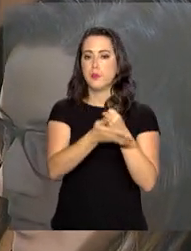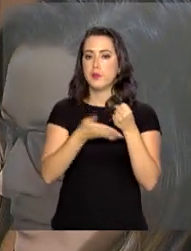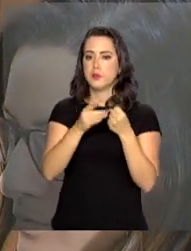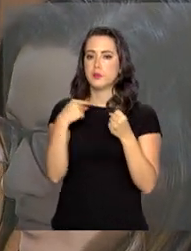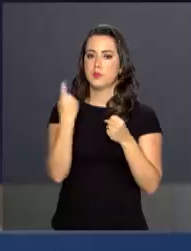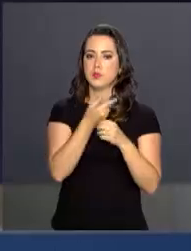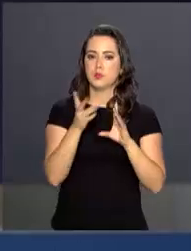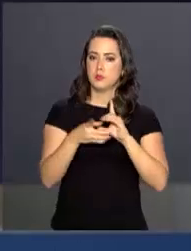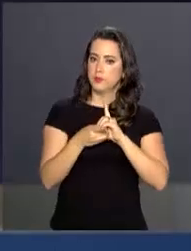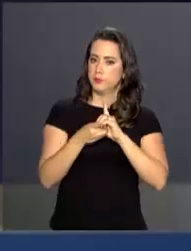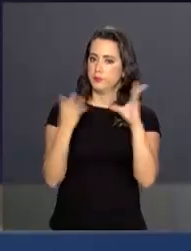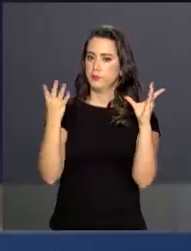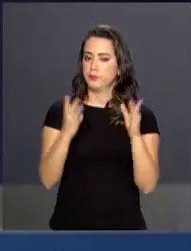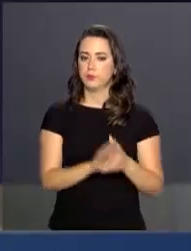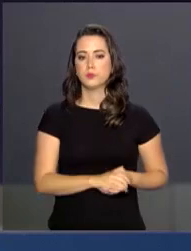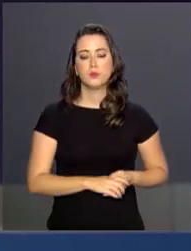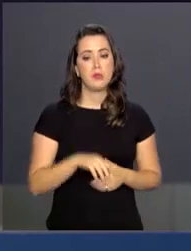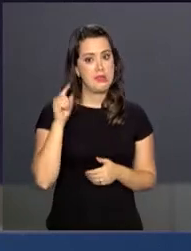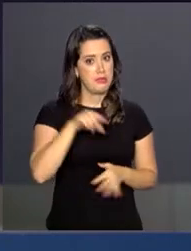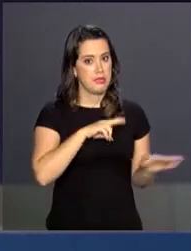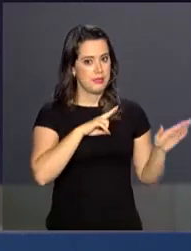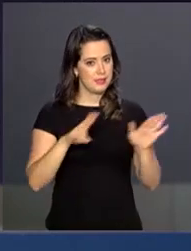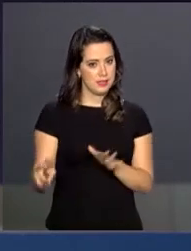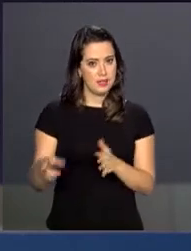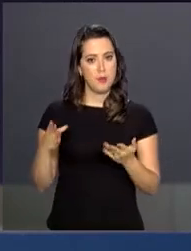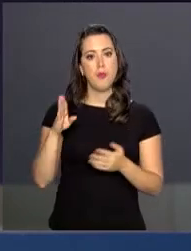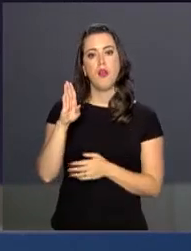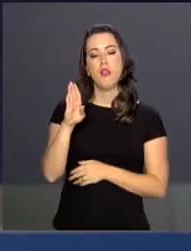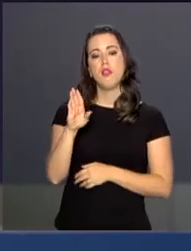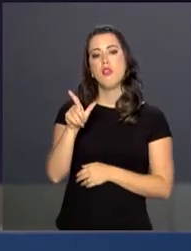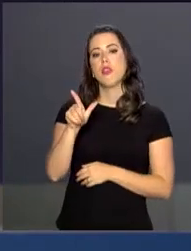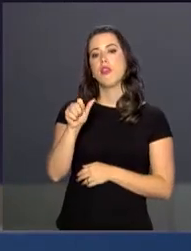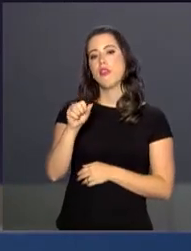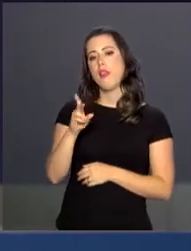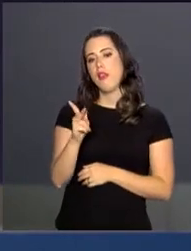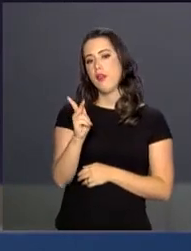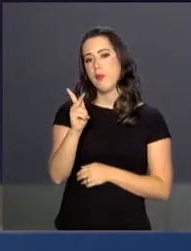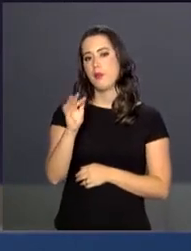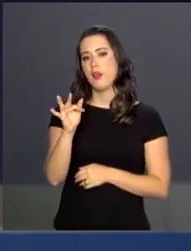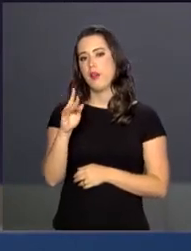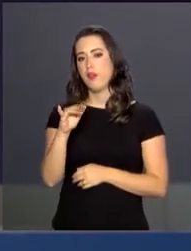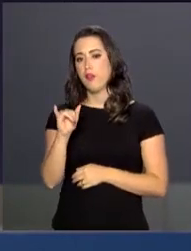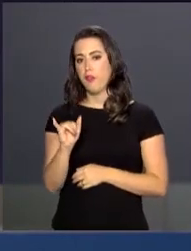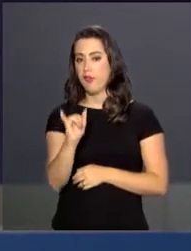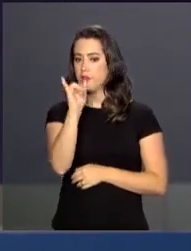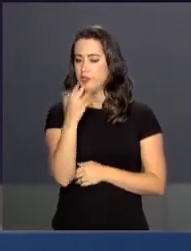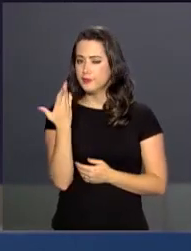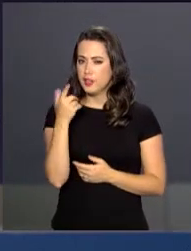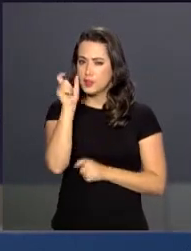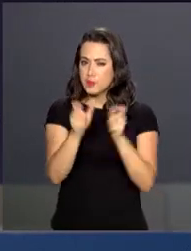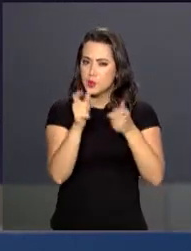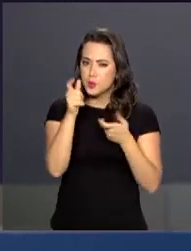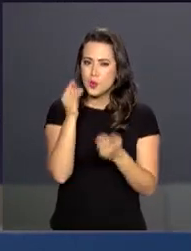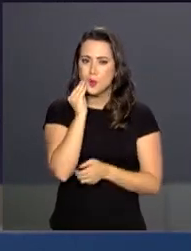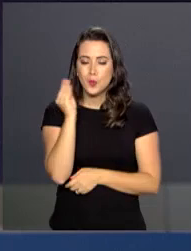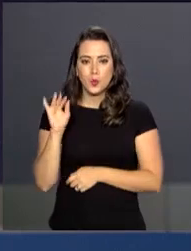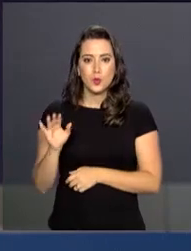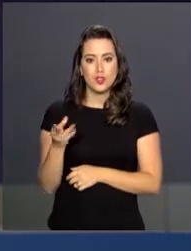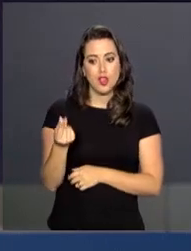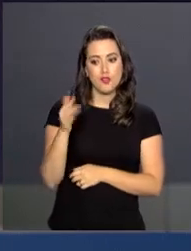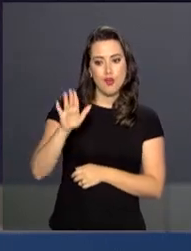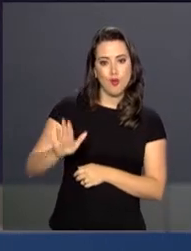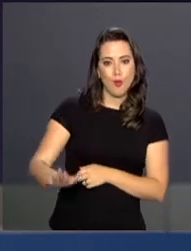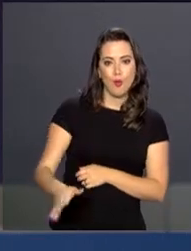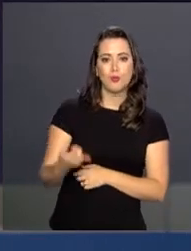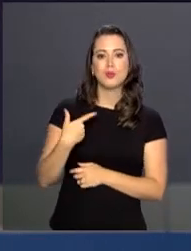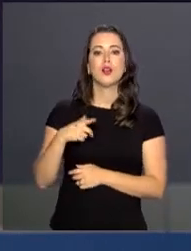democracia. E nesta semana tem Black Friday. Muita gente aproveita as promoções para as compras de fim de ano. Mas